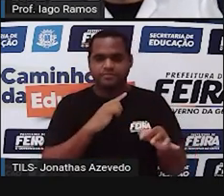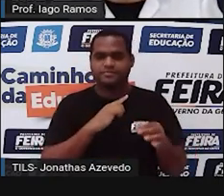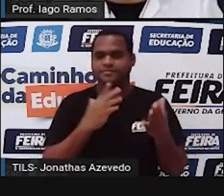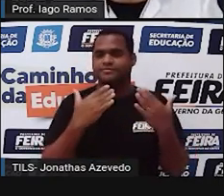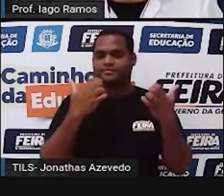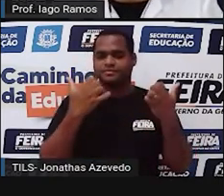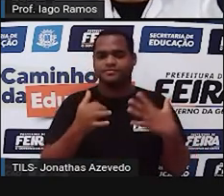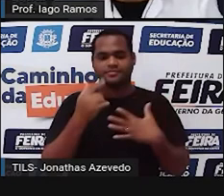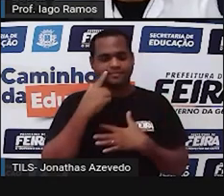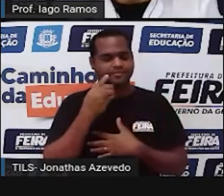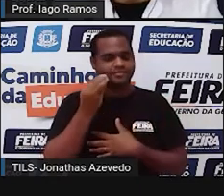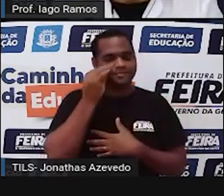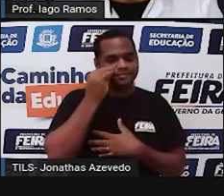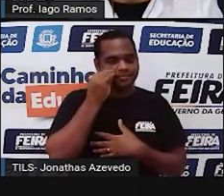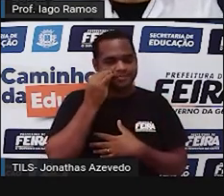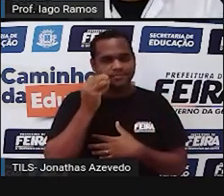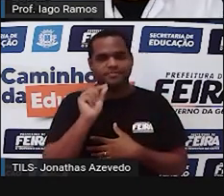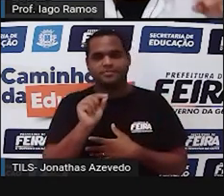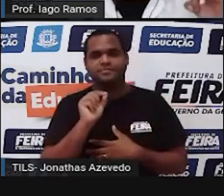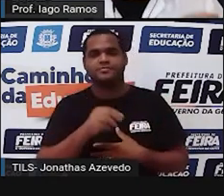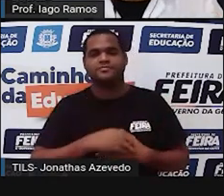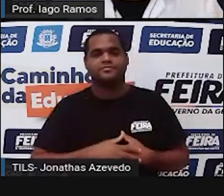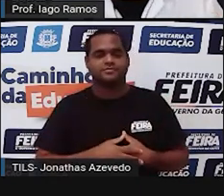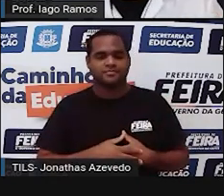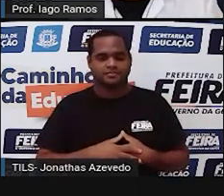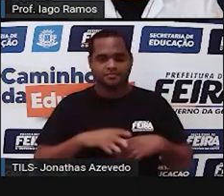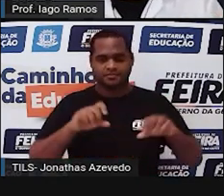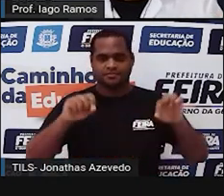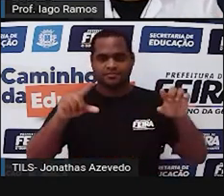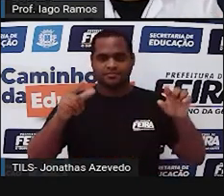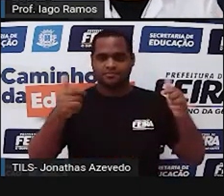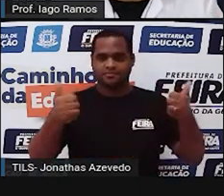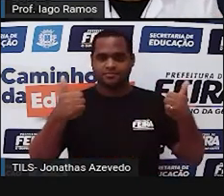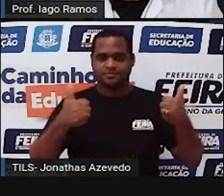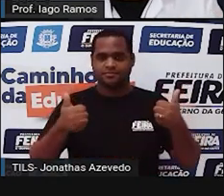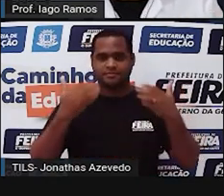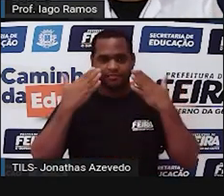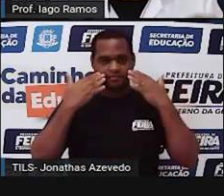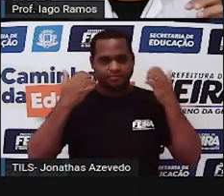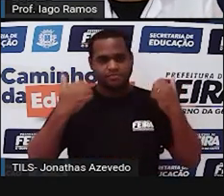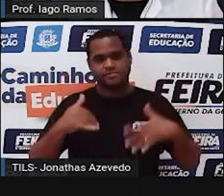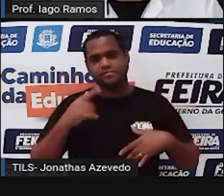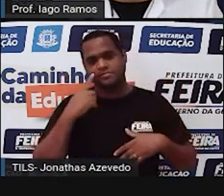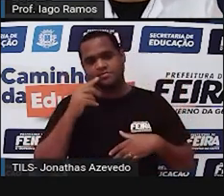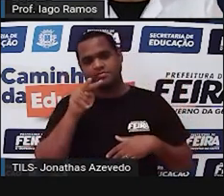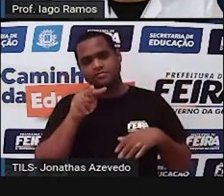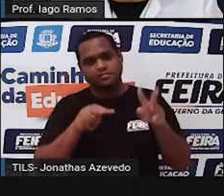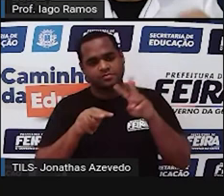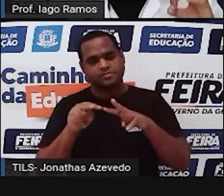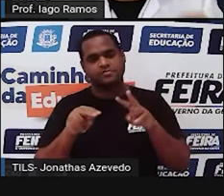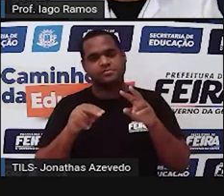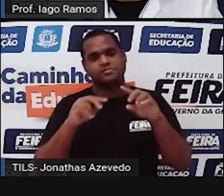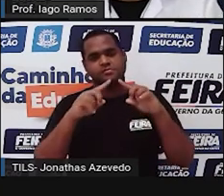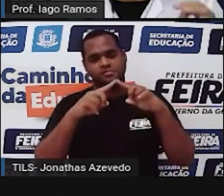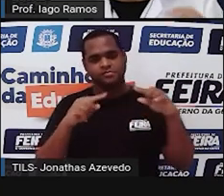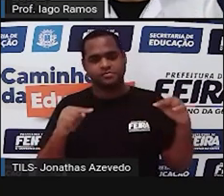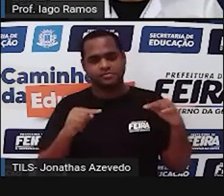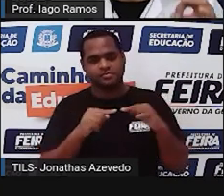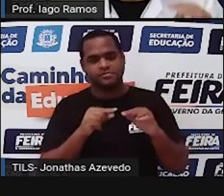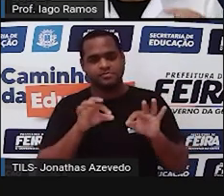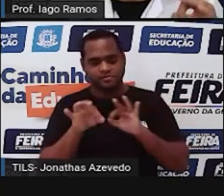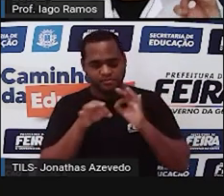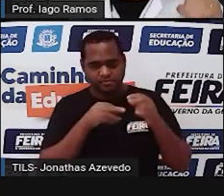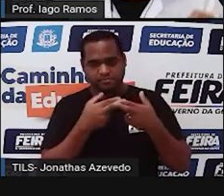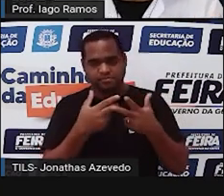comigo. Vamos lá. Ali na tela aparece o seguinte, observe a imagem do triângulo e encontre a